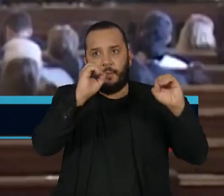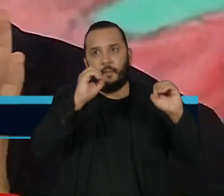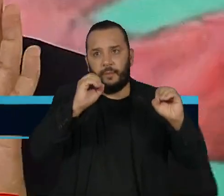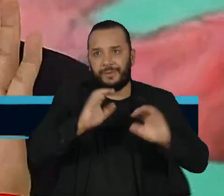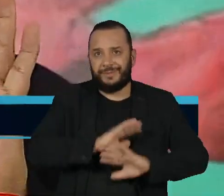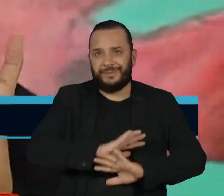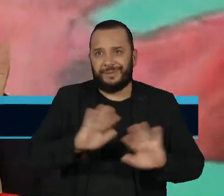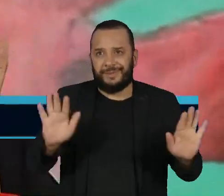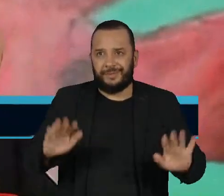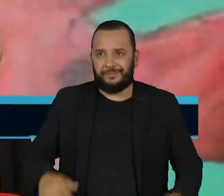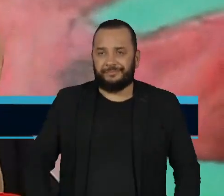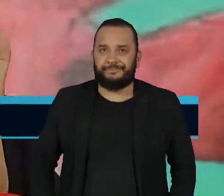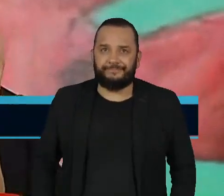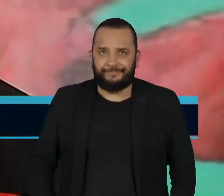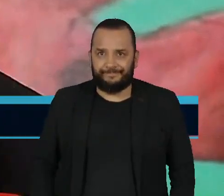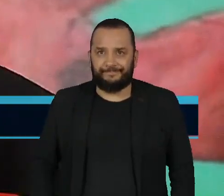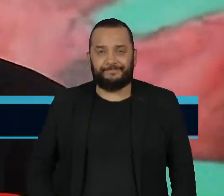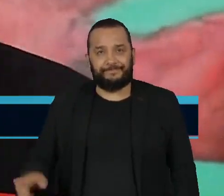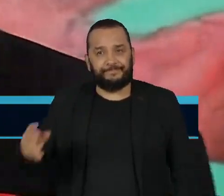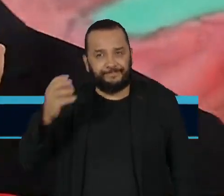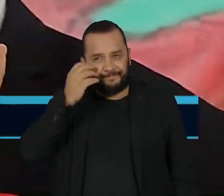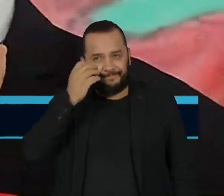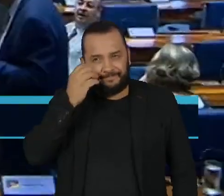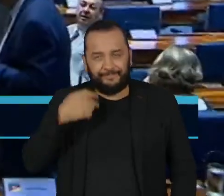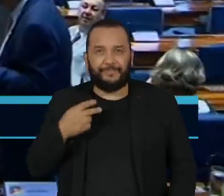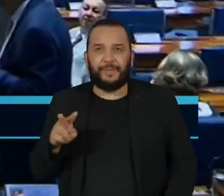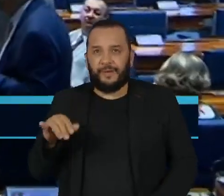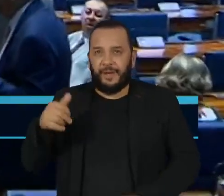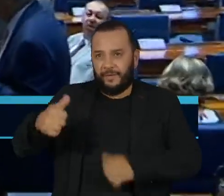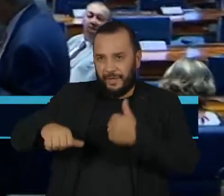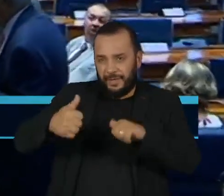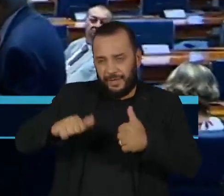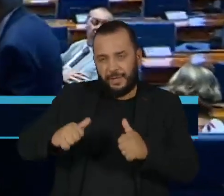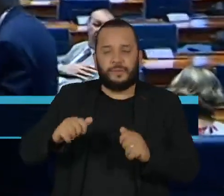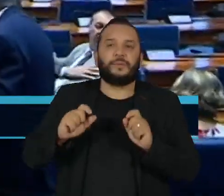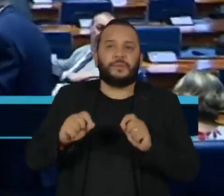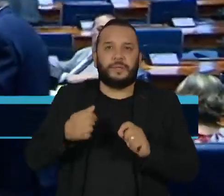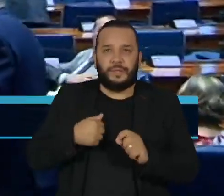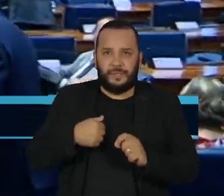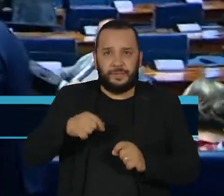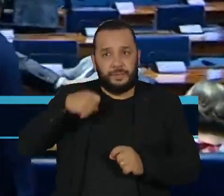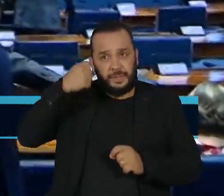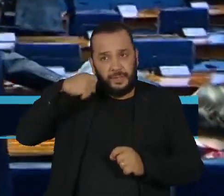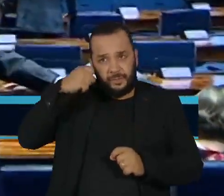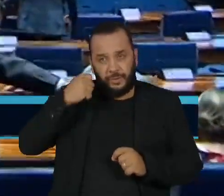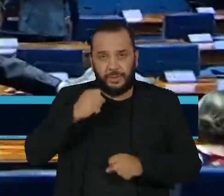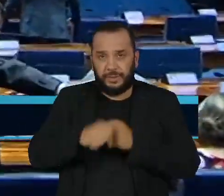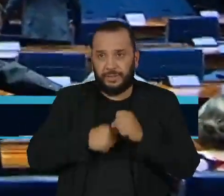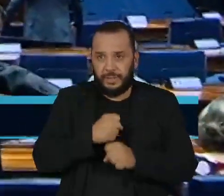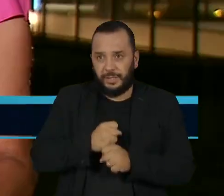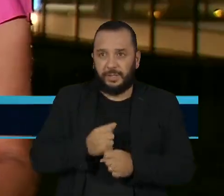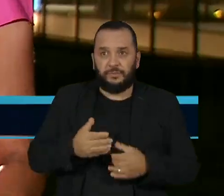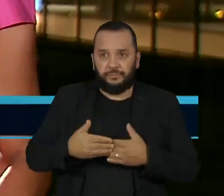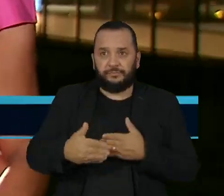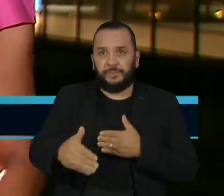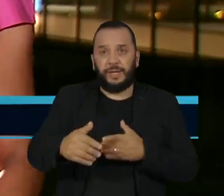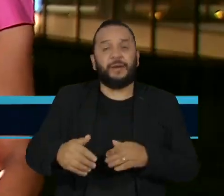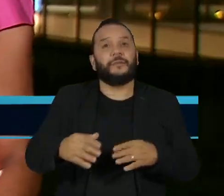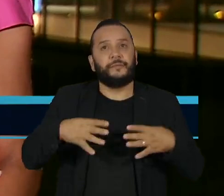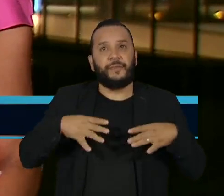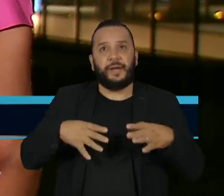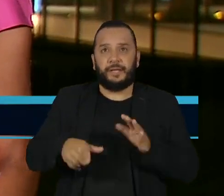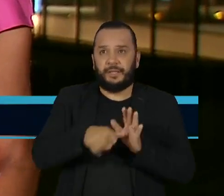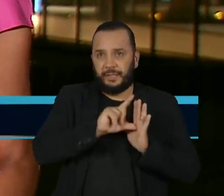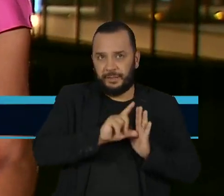Latina. O nome de Flávio Dino ainda será avaliado por senadores neste ano, antes do recesso parlamentar. Durante a